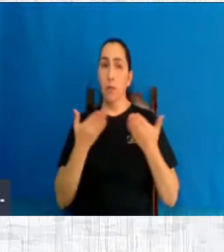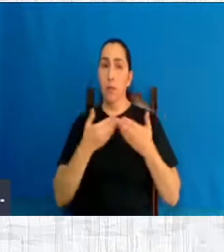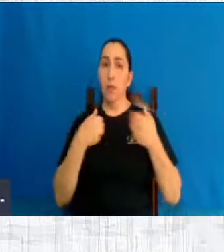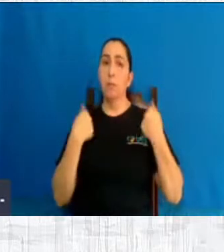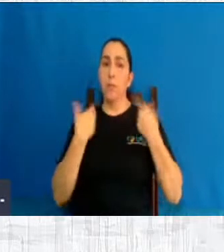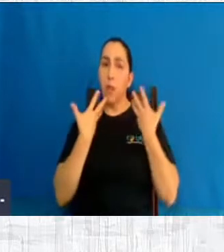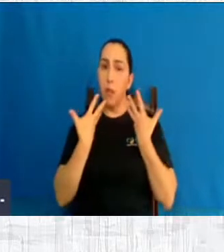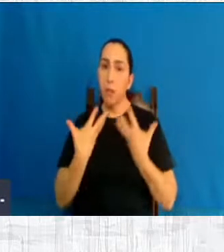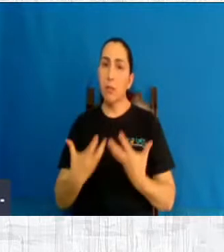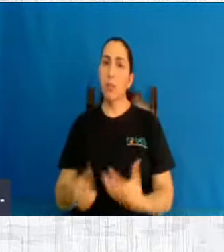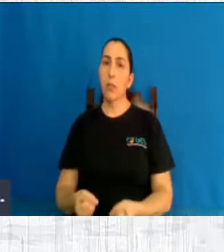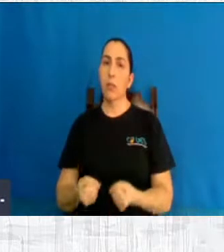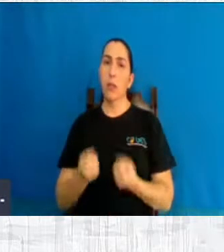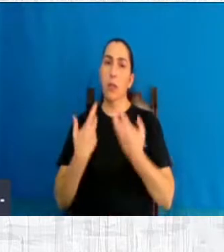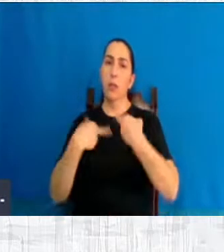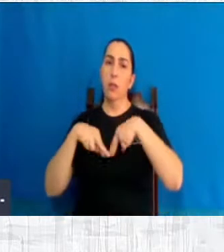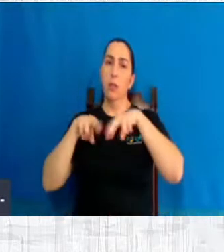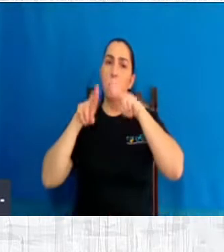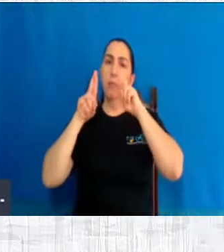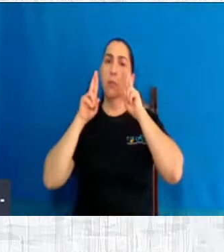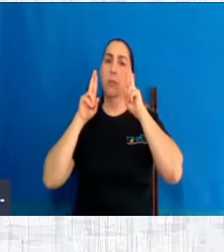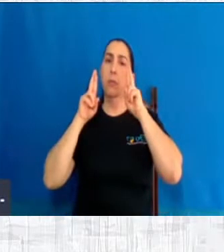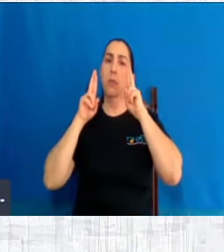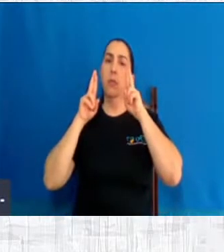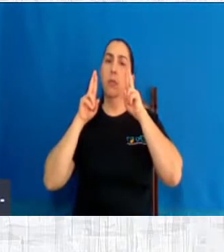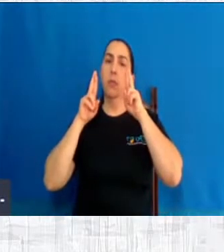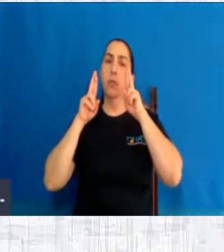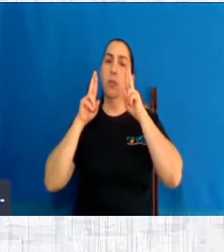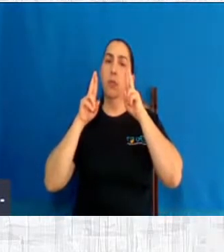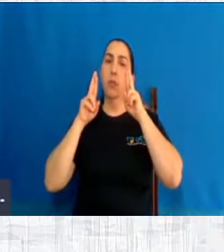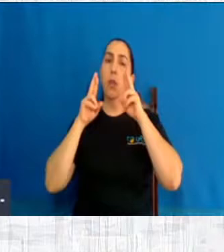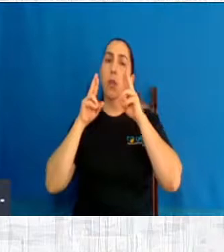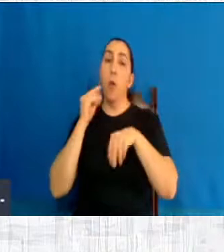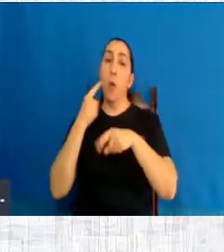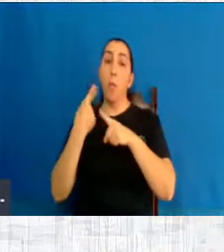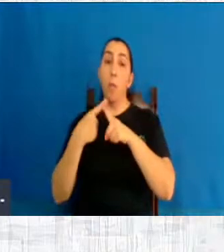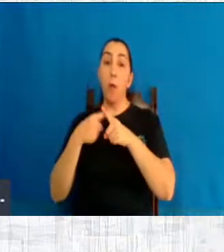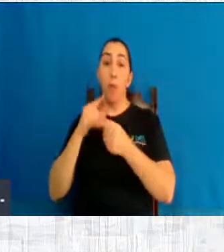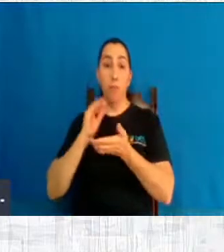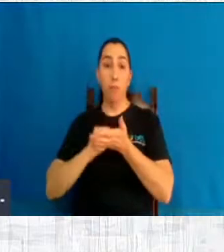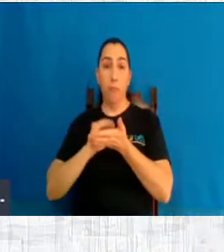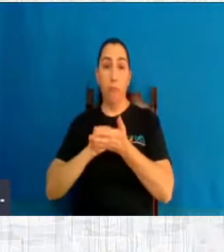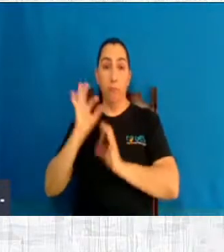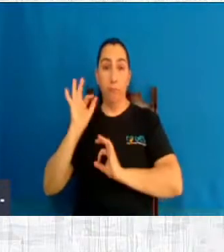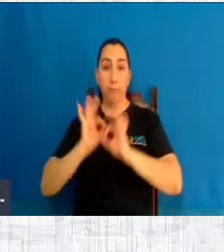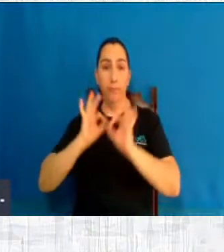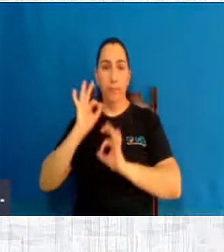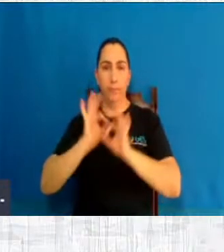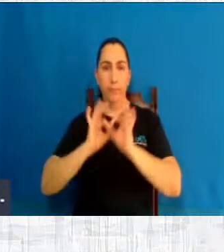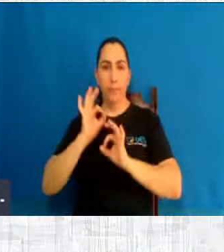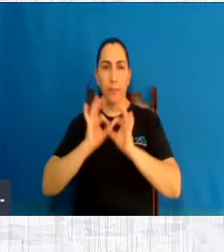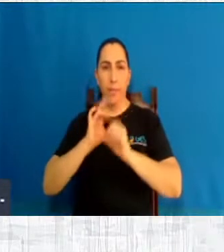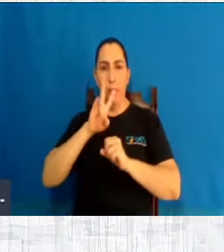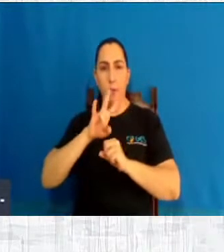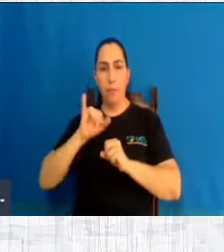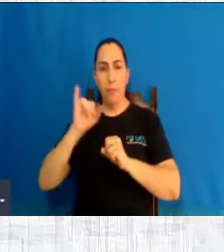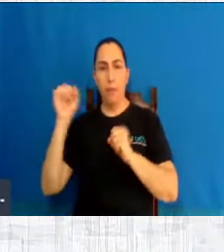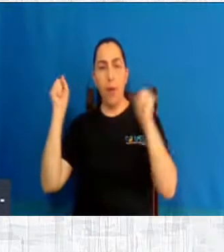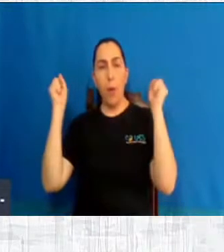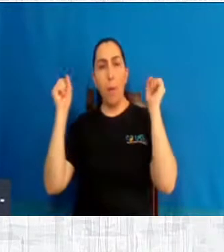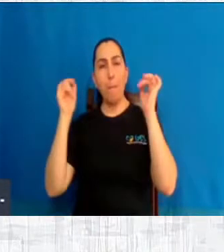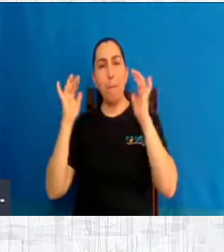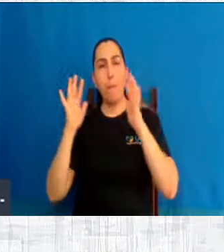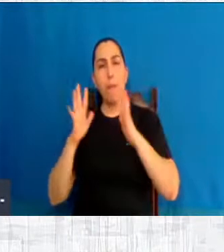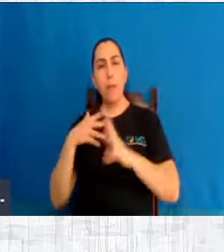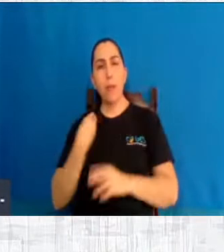assumir realmente aquilo que a gente pode ter considerado que não foi programado, aí vamos ver que vai ser uma grande bênção na nossa vida. uma criança